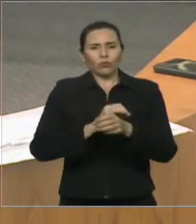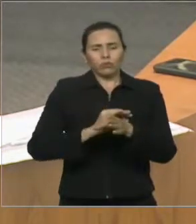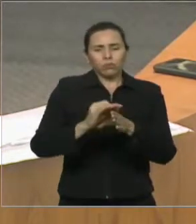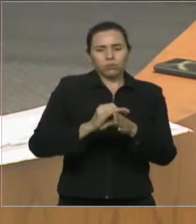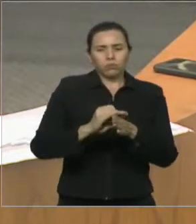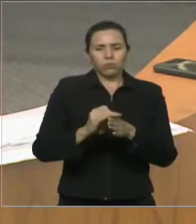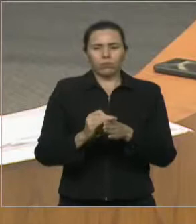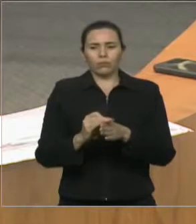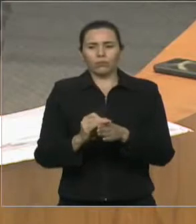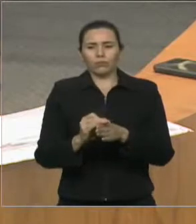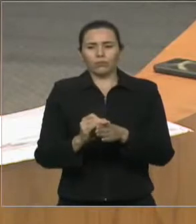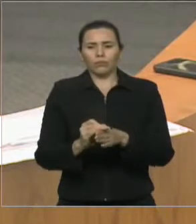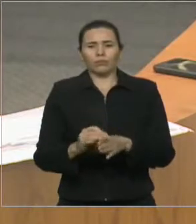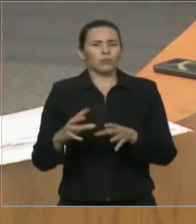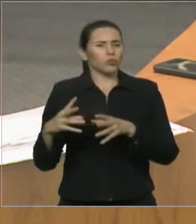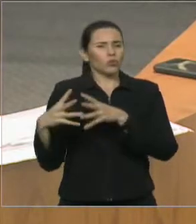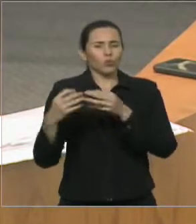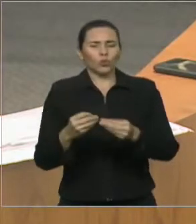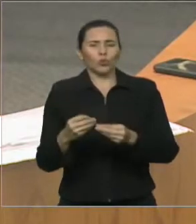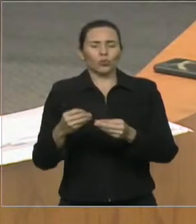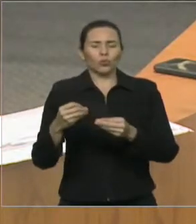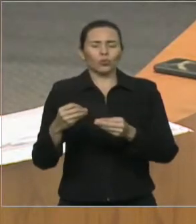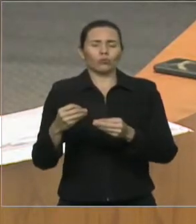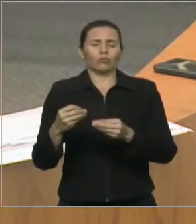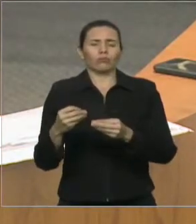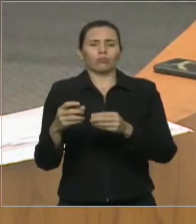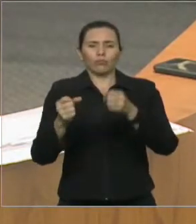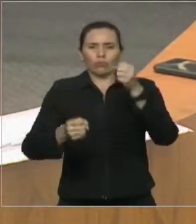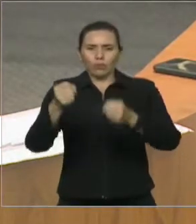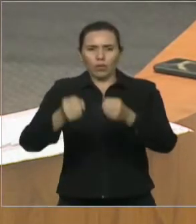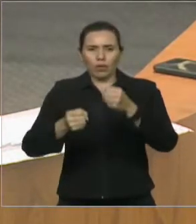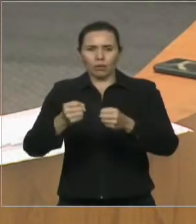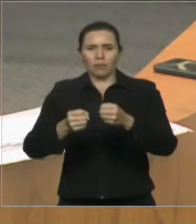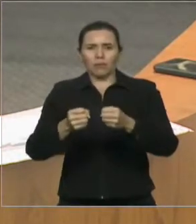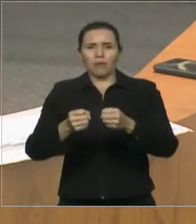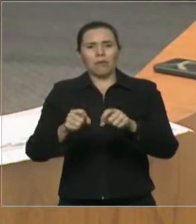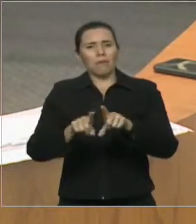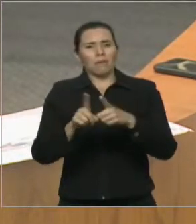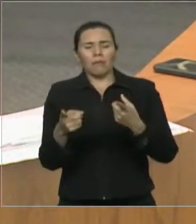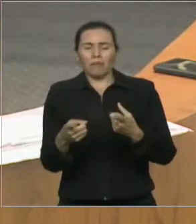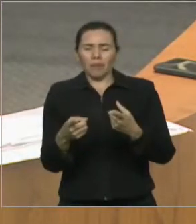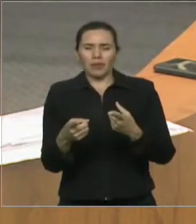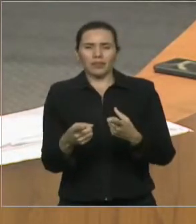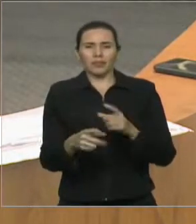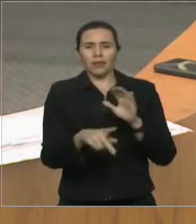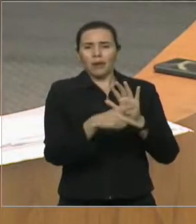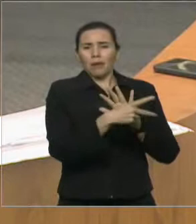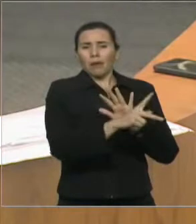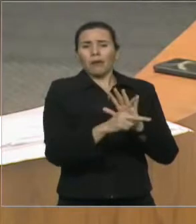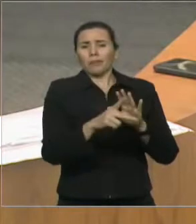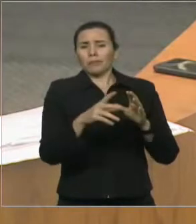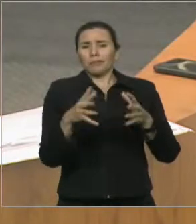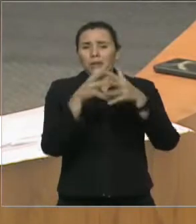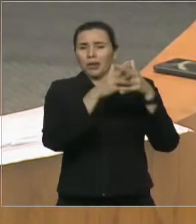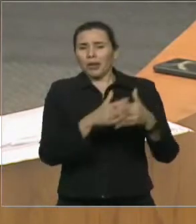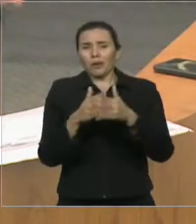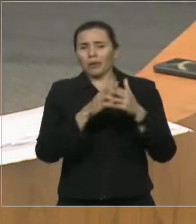se sabia disso. E agora, quando tem o inverno, que decanta a terra, é que, para eles,